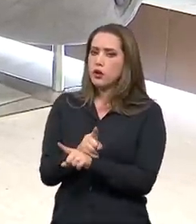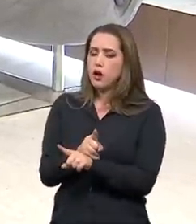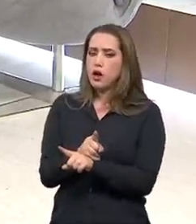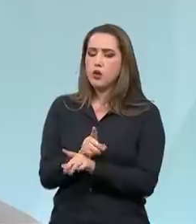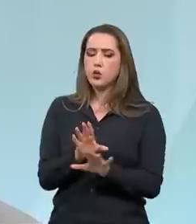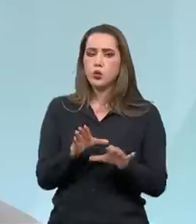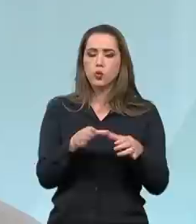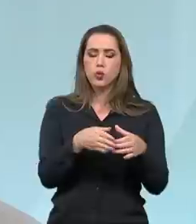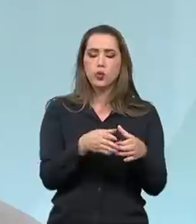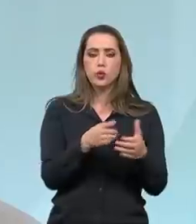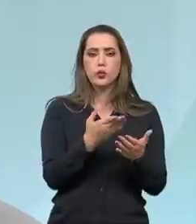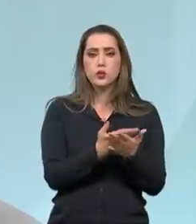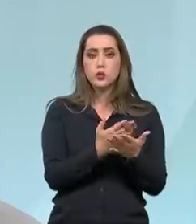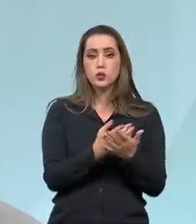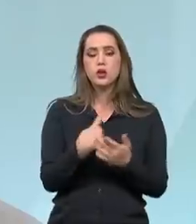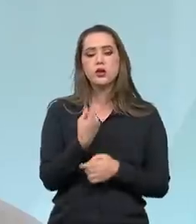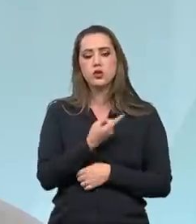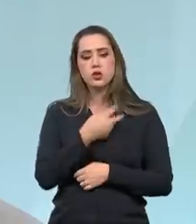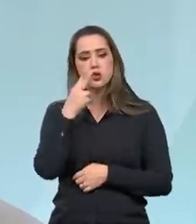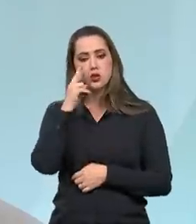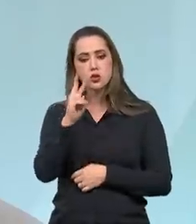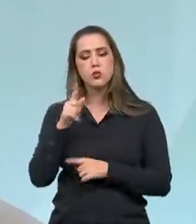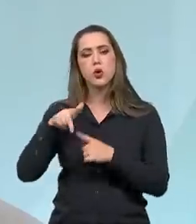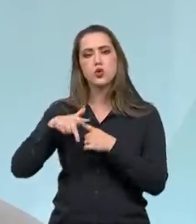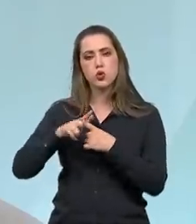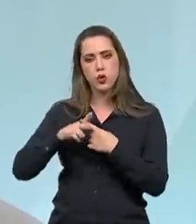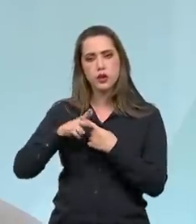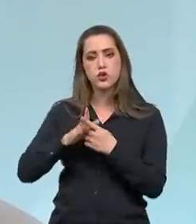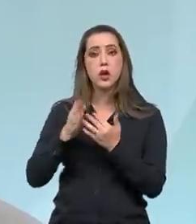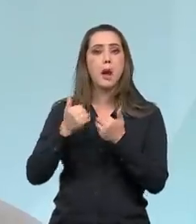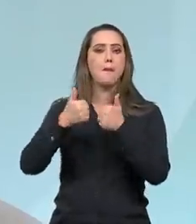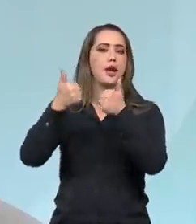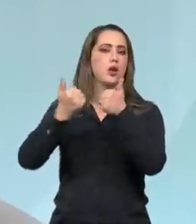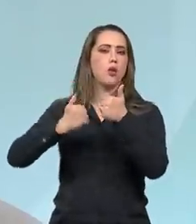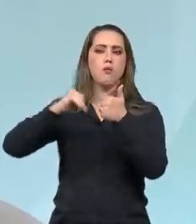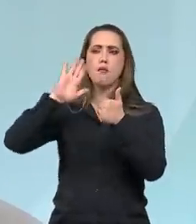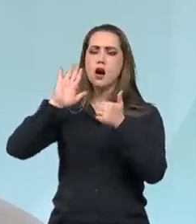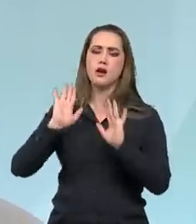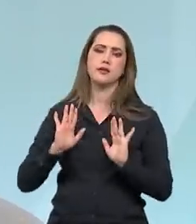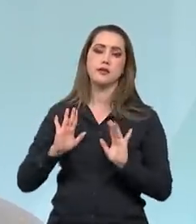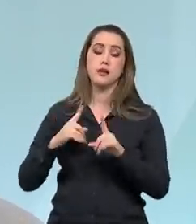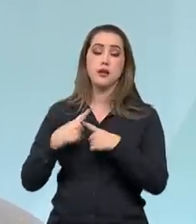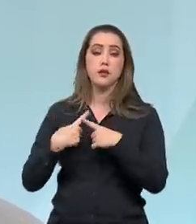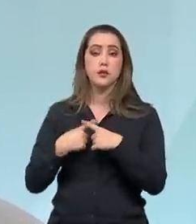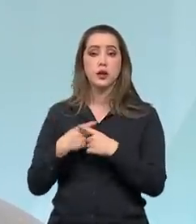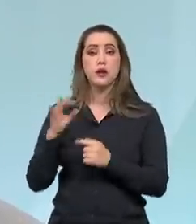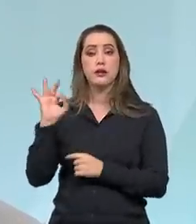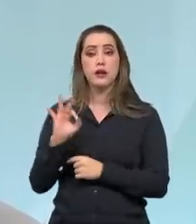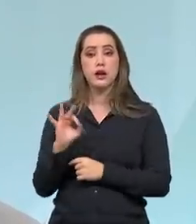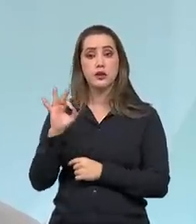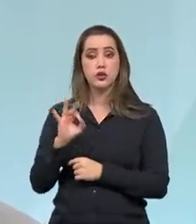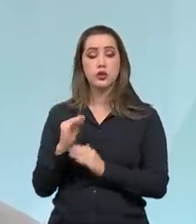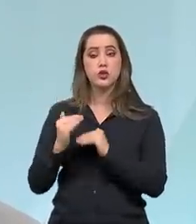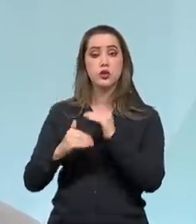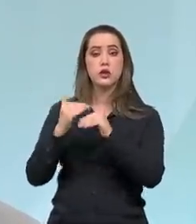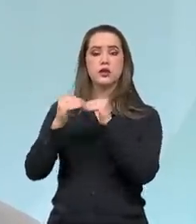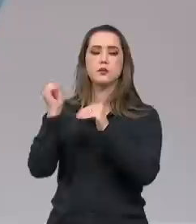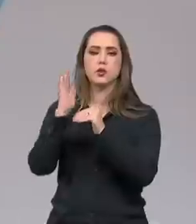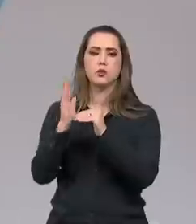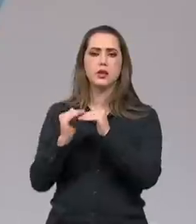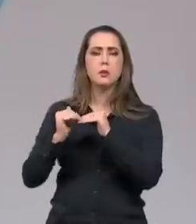pessoal da DIMAC, eu acredito que nós vamos fazer mais revisões, revisões para cima. A taxa de crescimento do Brasil deve ultrapassar os 2%.